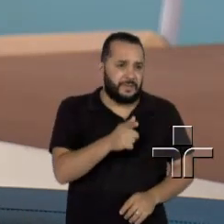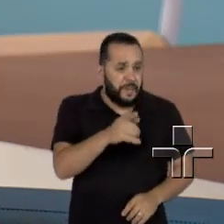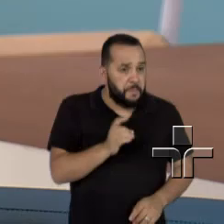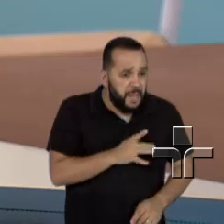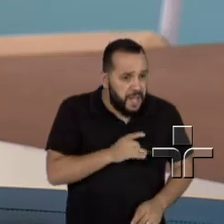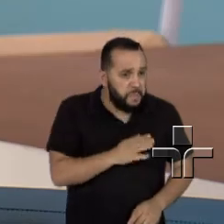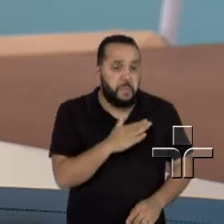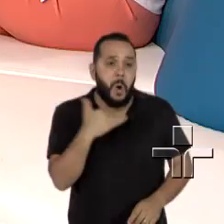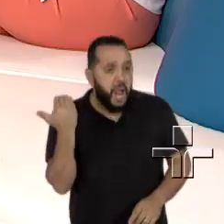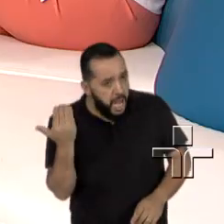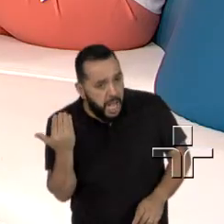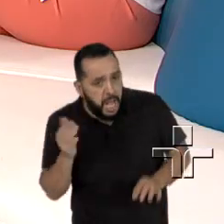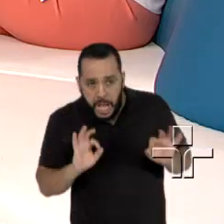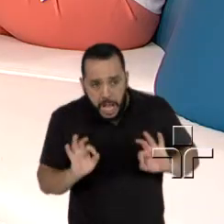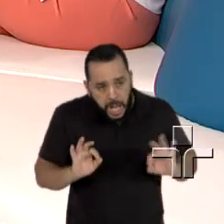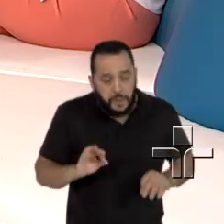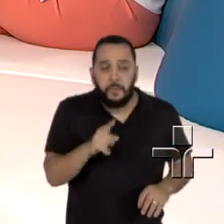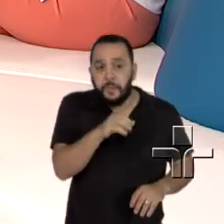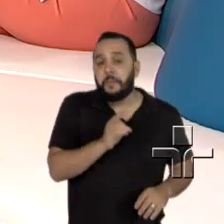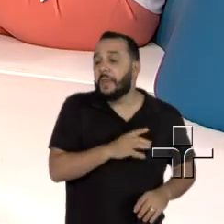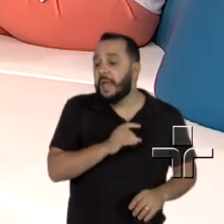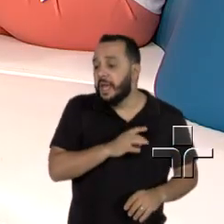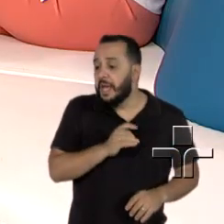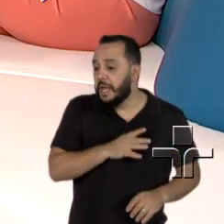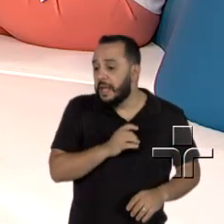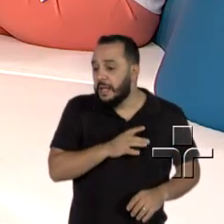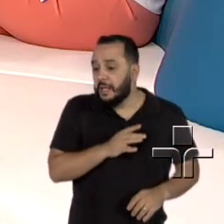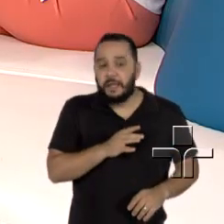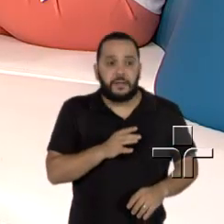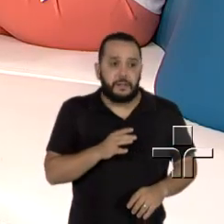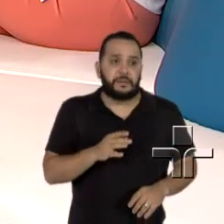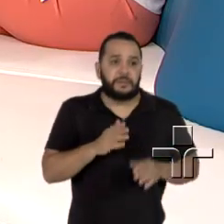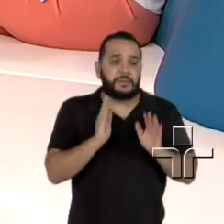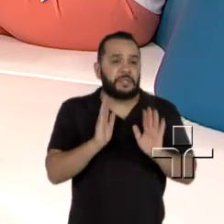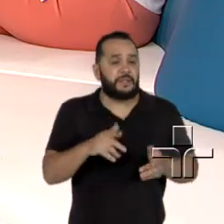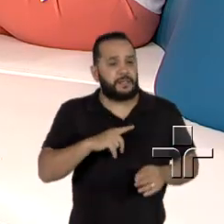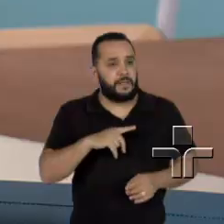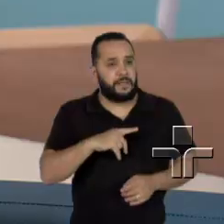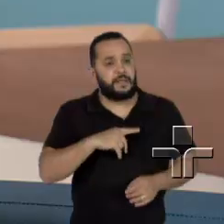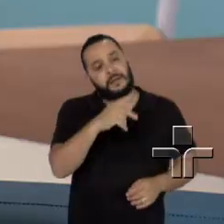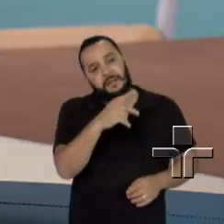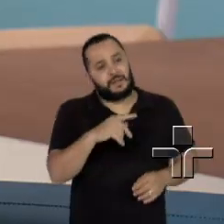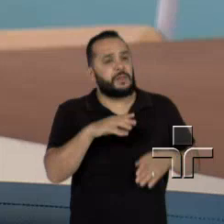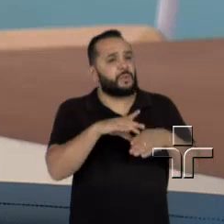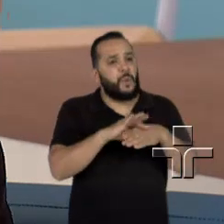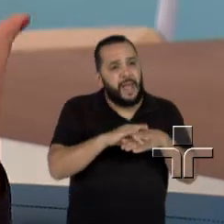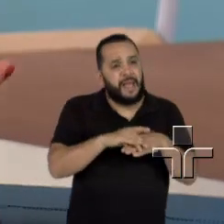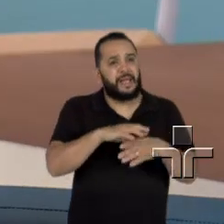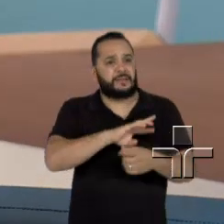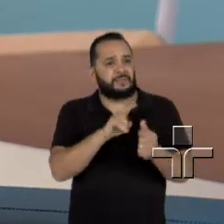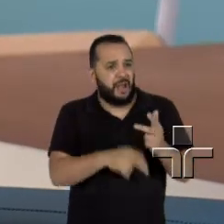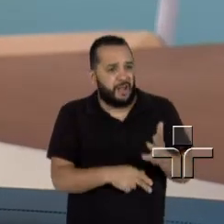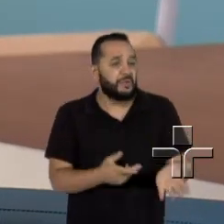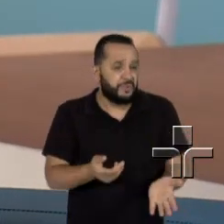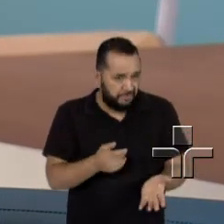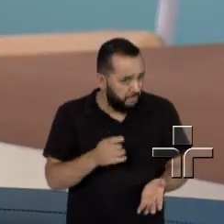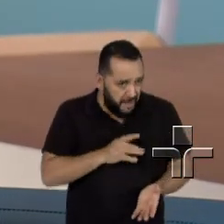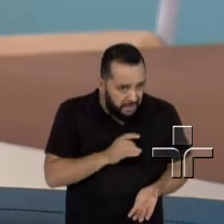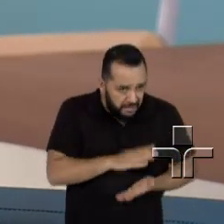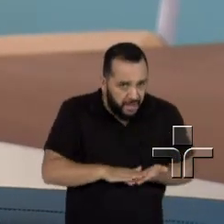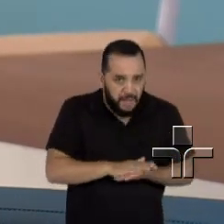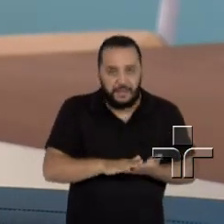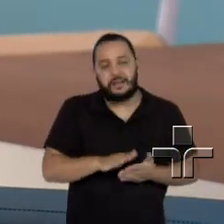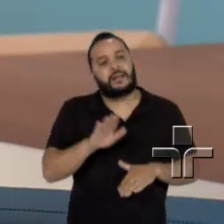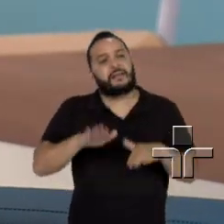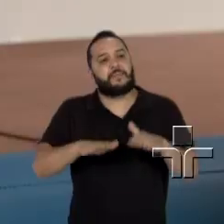medo de morrer na mesa, você não tinha medo de ter pré-clâmica? Então, cada organismo tem